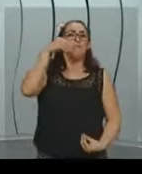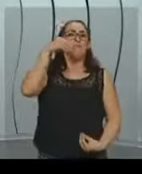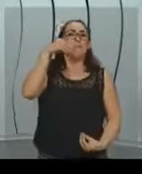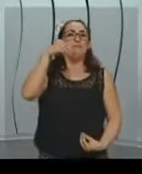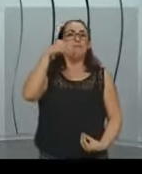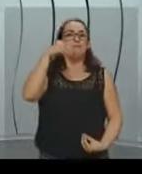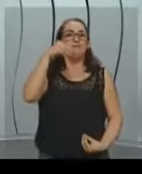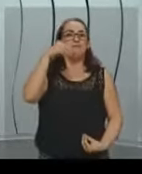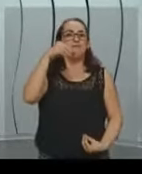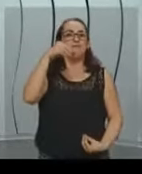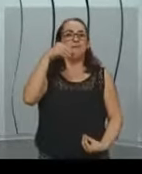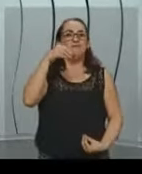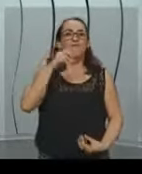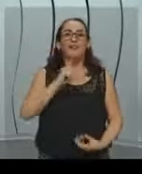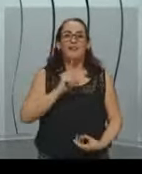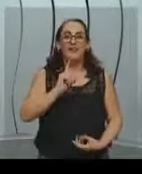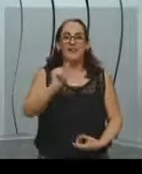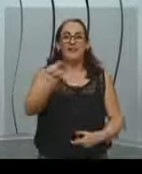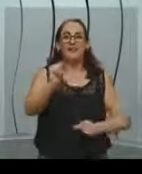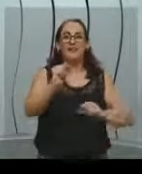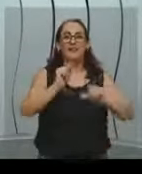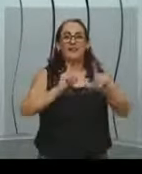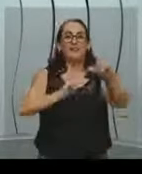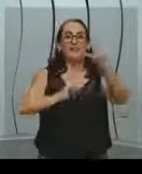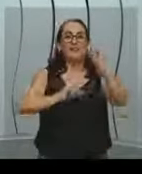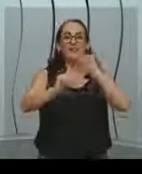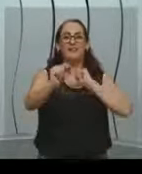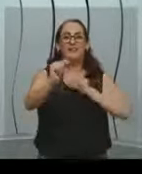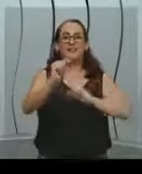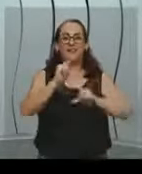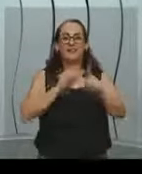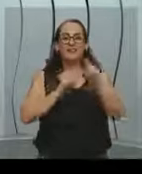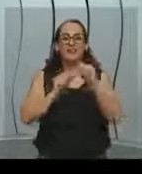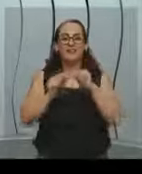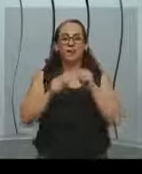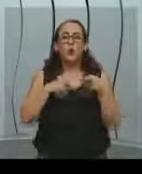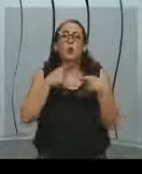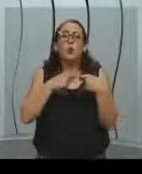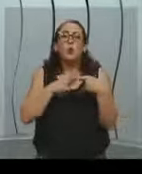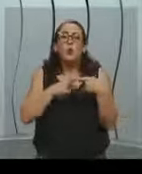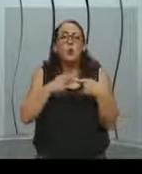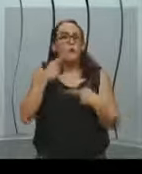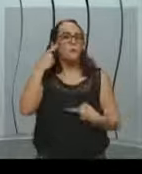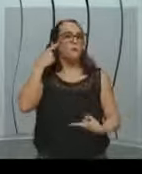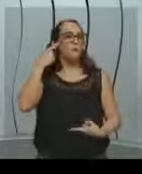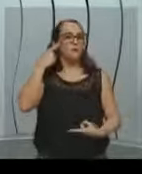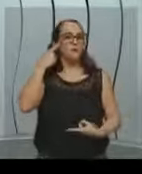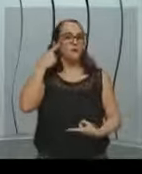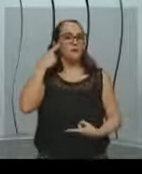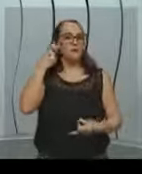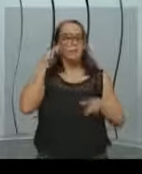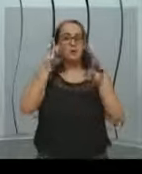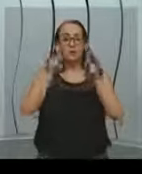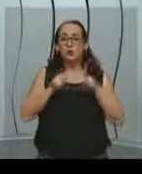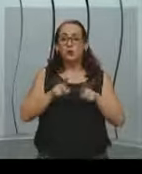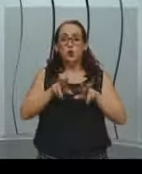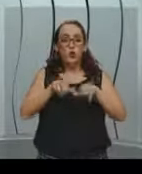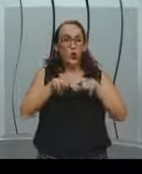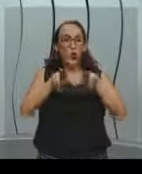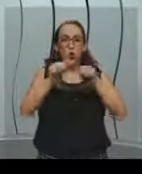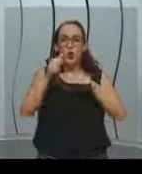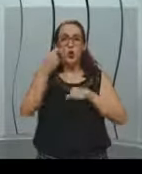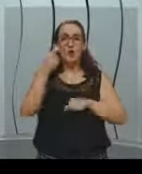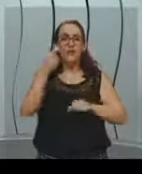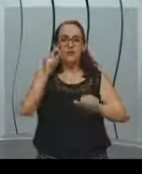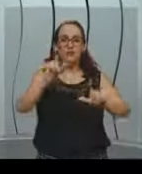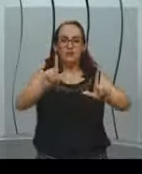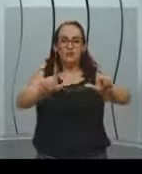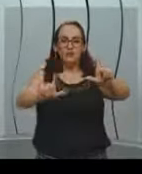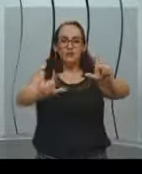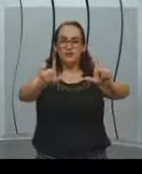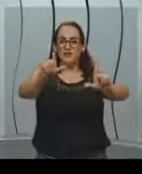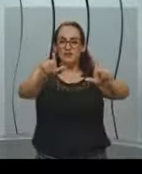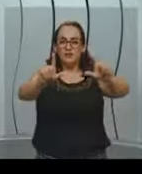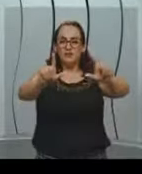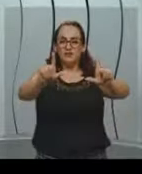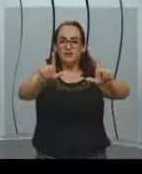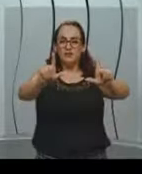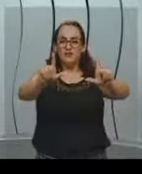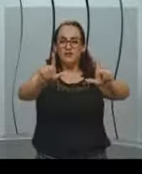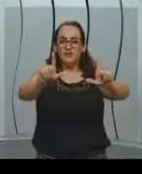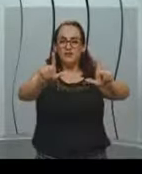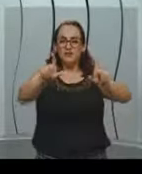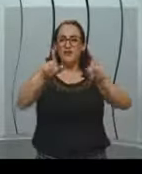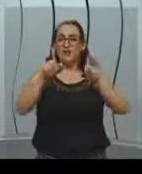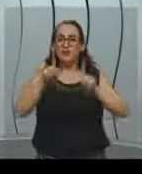Coloque-se no lugar da pessoa. Nunca vi uma televisão na vida. Eles vão lá e me colocam uma projeção na